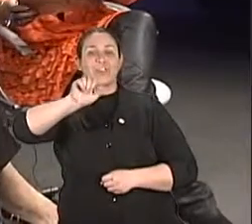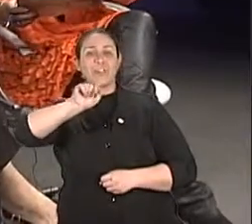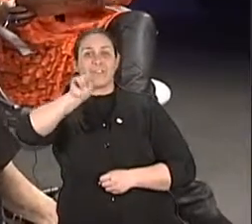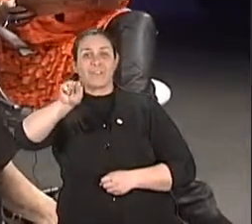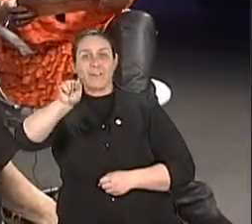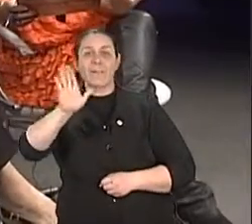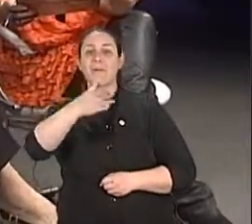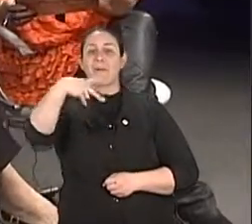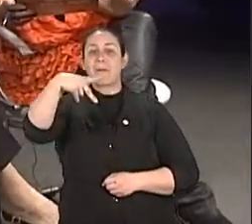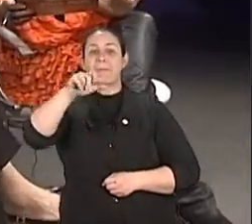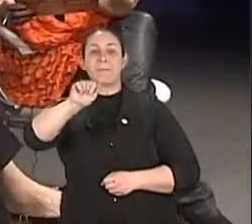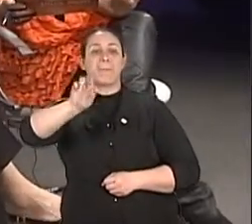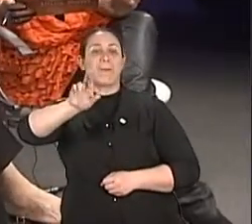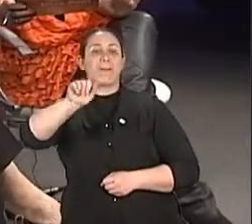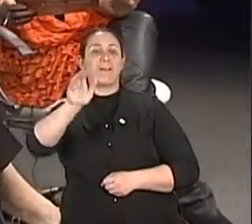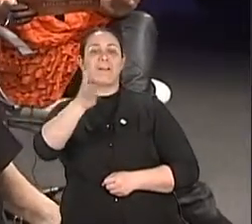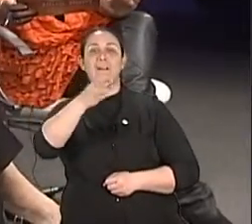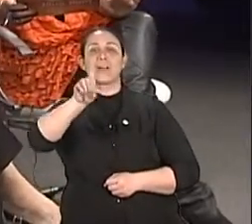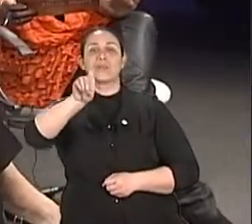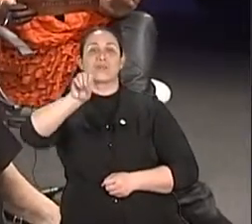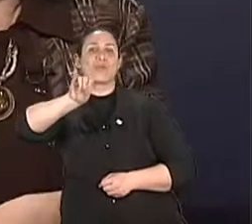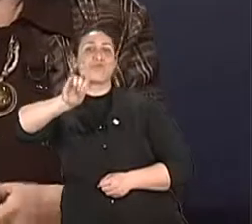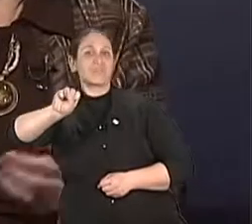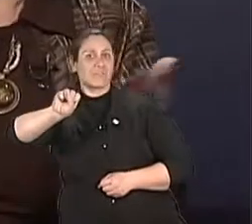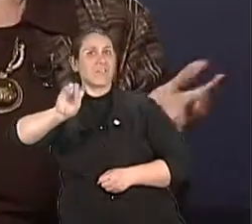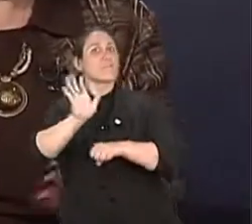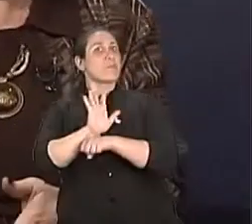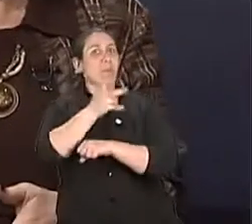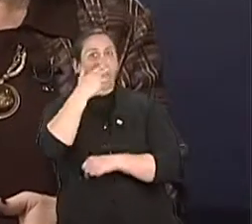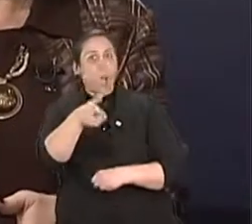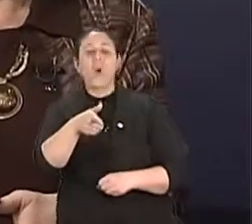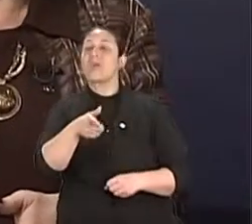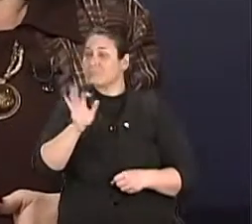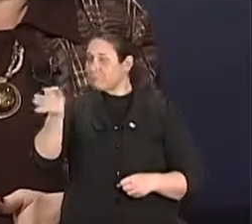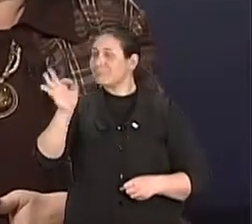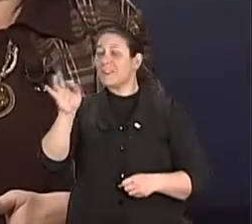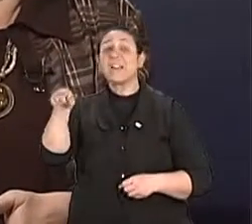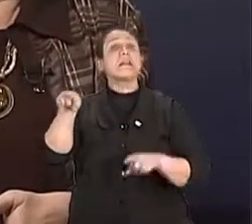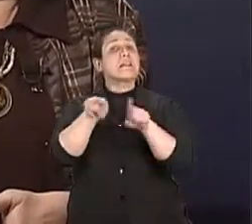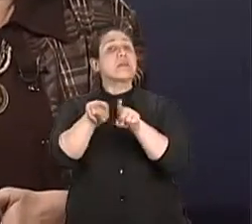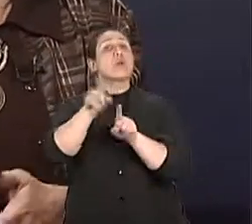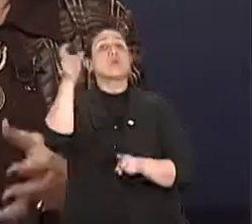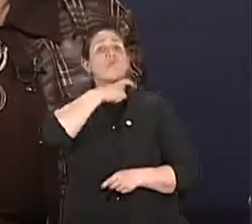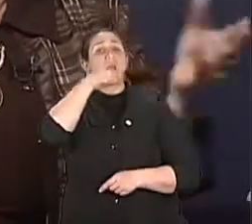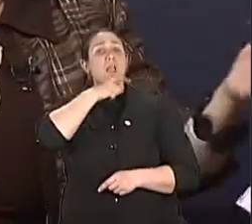Divã pra Dois, tá aqui o Divã pra Dois. Divã pra Dois é um exemplo. A própria novela Gabriela,